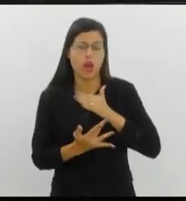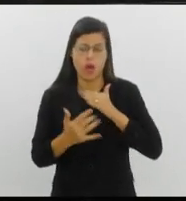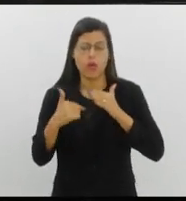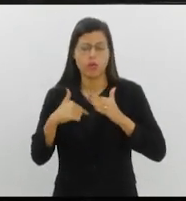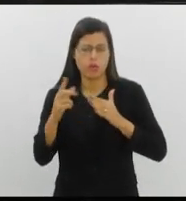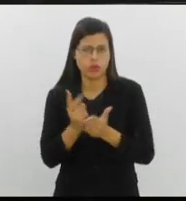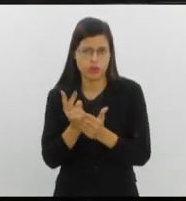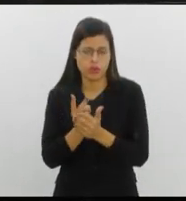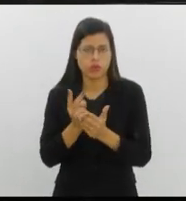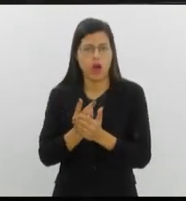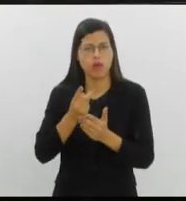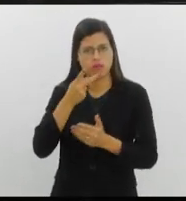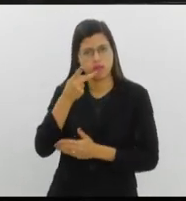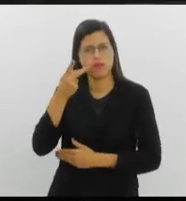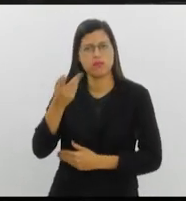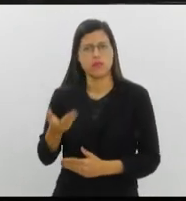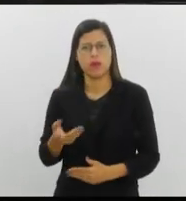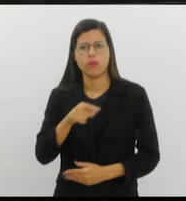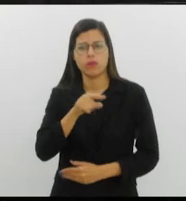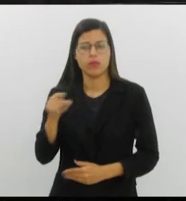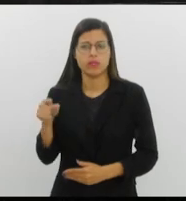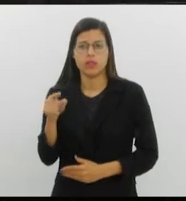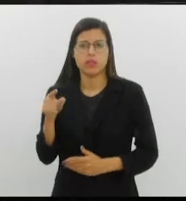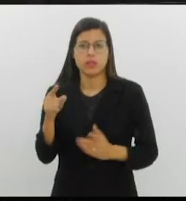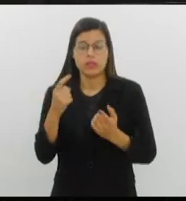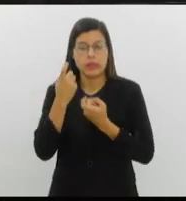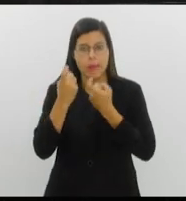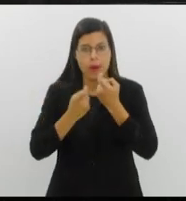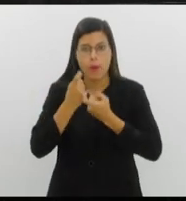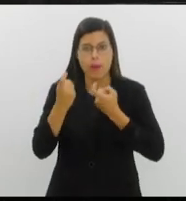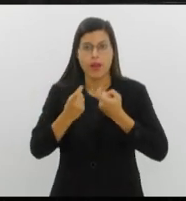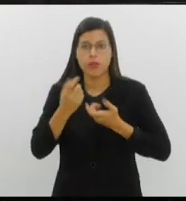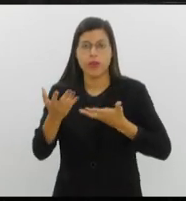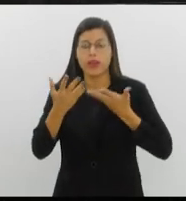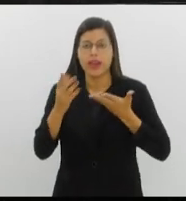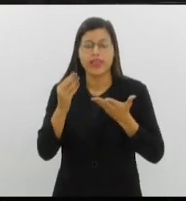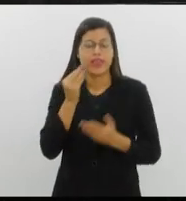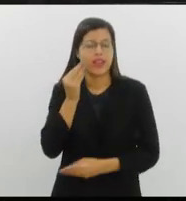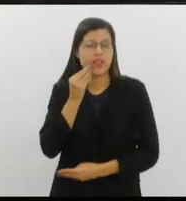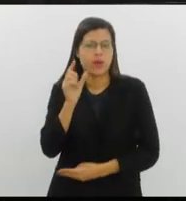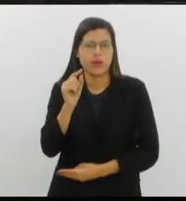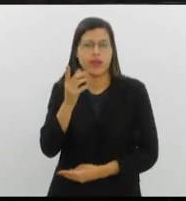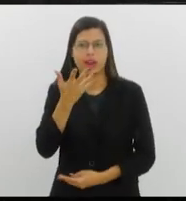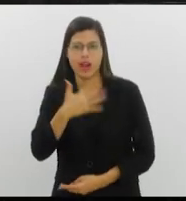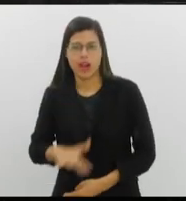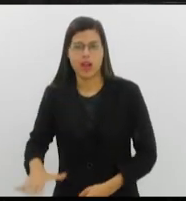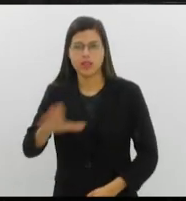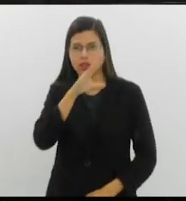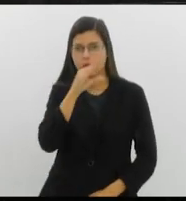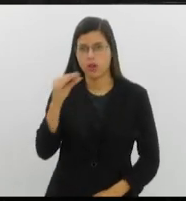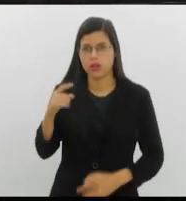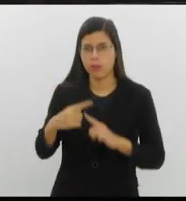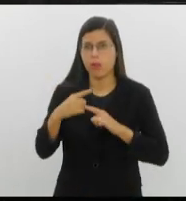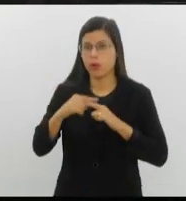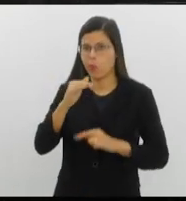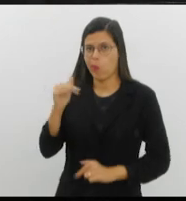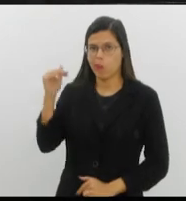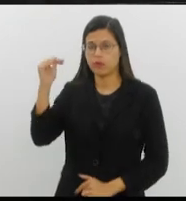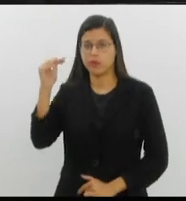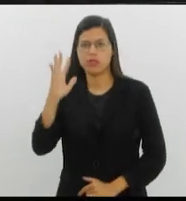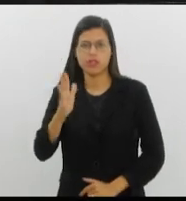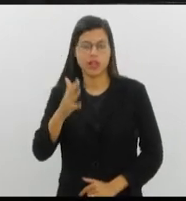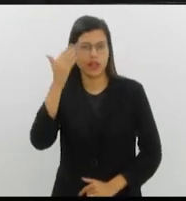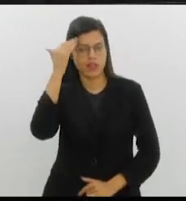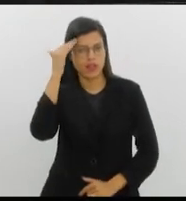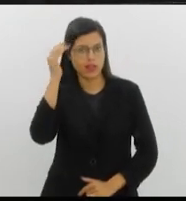Mas vocês estão tão desesperados que a única chance de vocês é com crianças e adolescentes. Porque os adultos já entenderam. Vocês usam as pessoas para